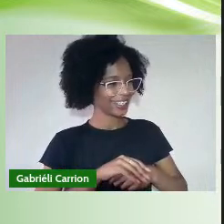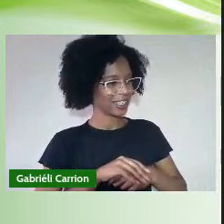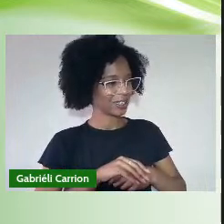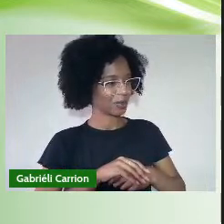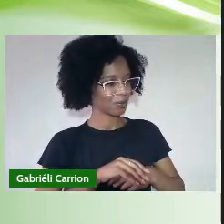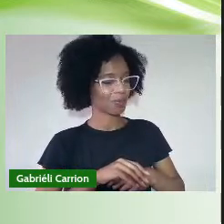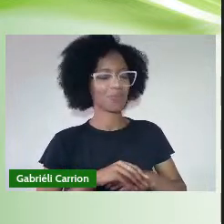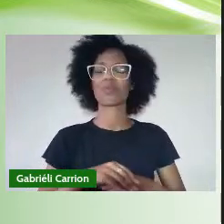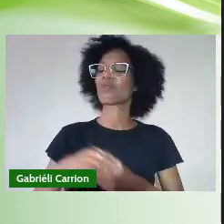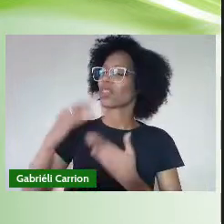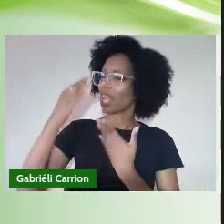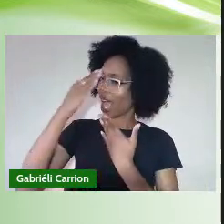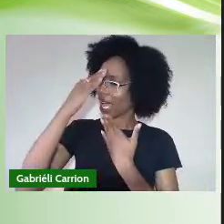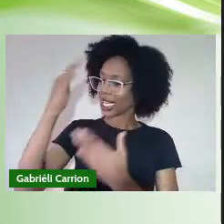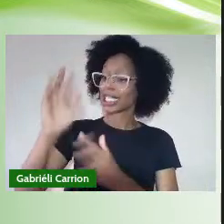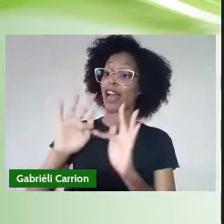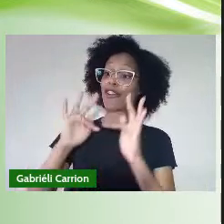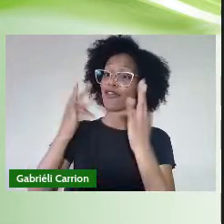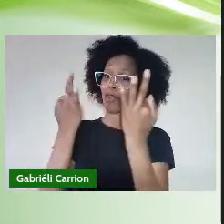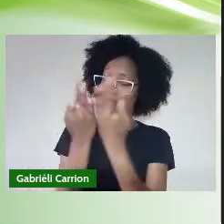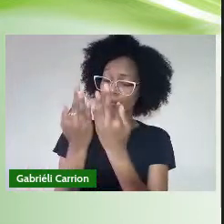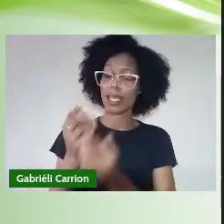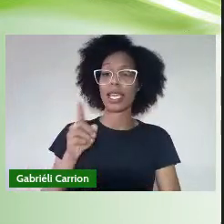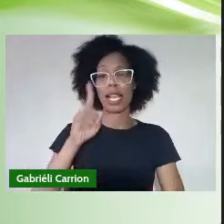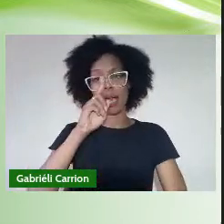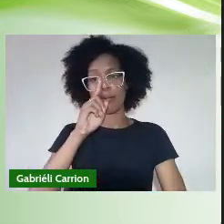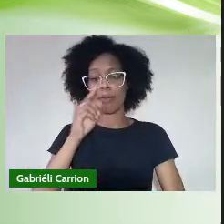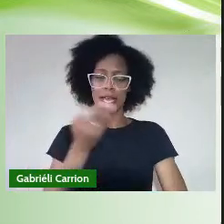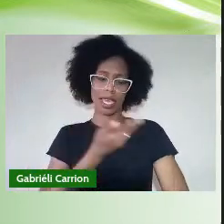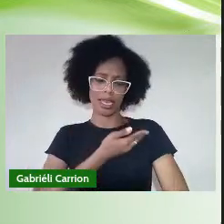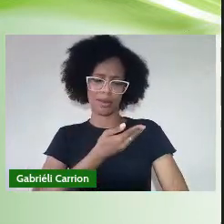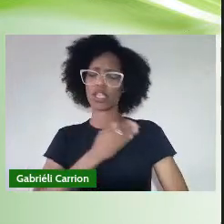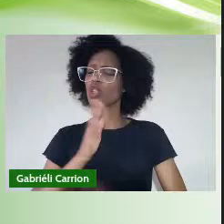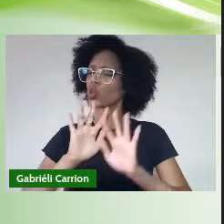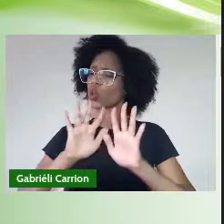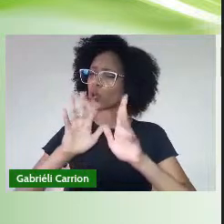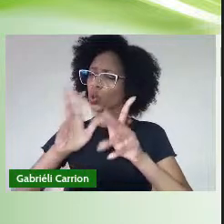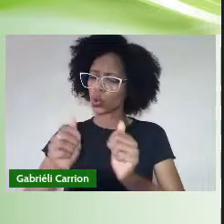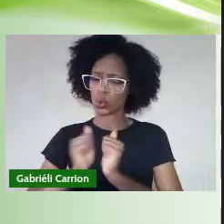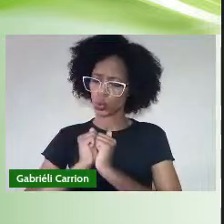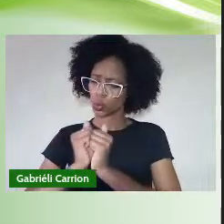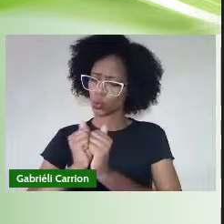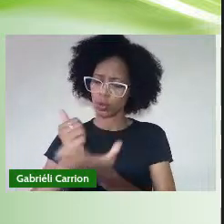Agradeço a minha família, a mãe, meus amigos e todos que me acompanharam nessa jornada